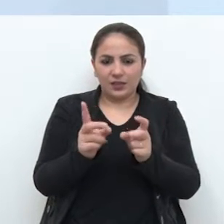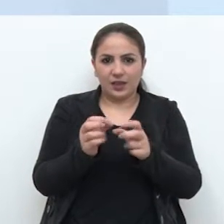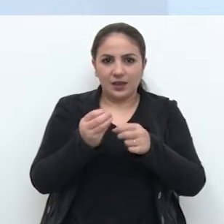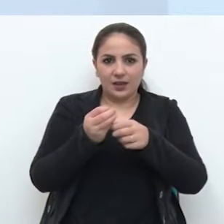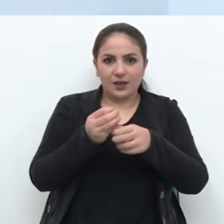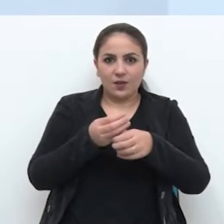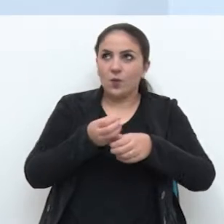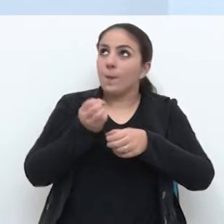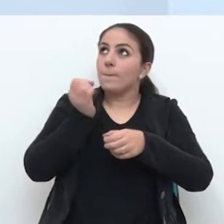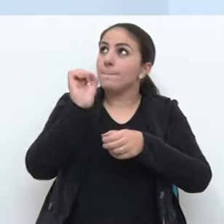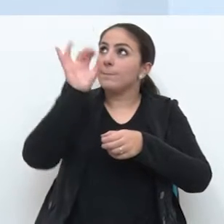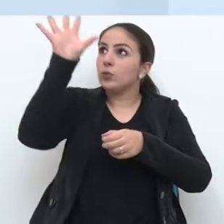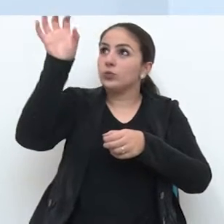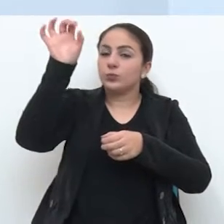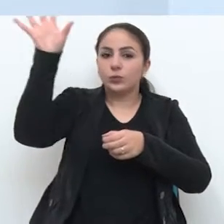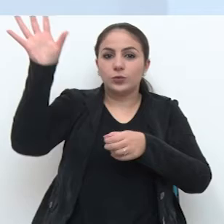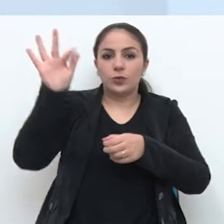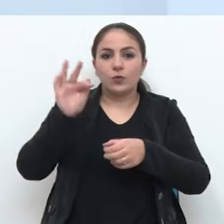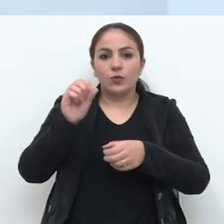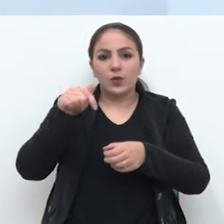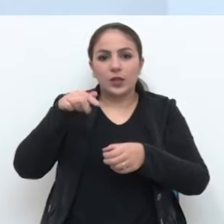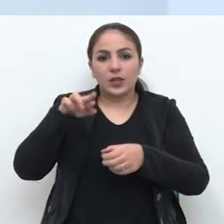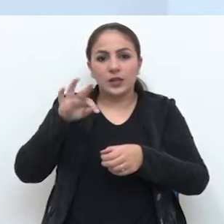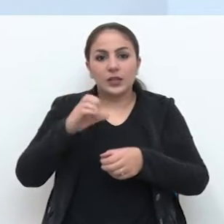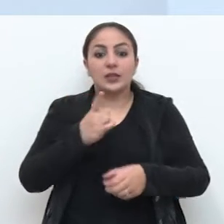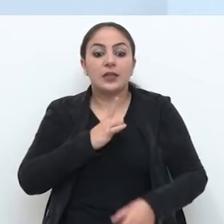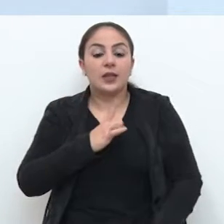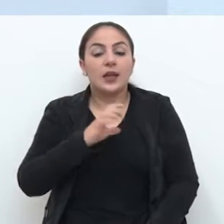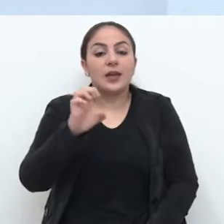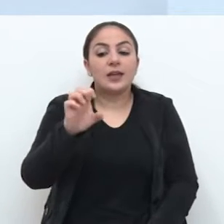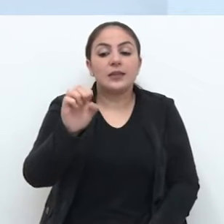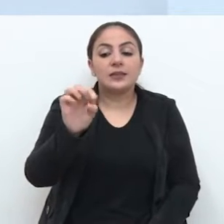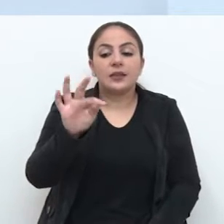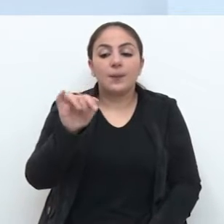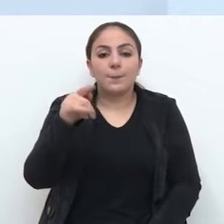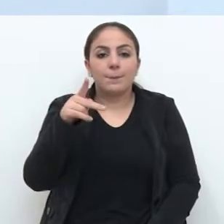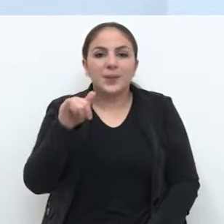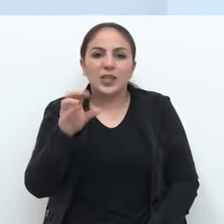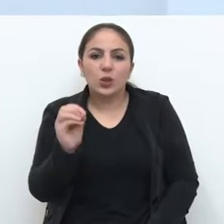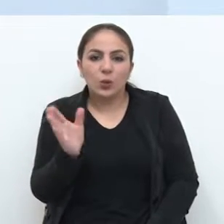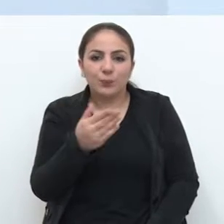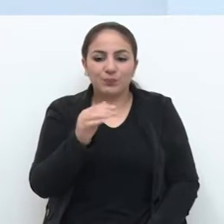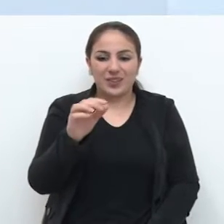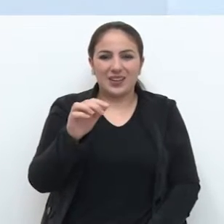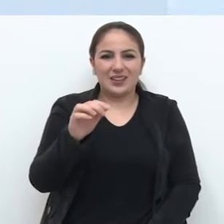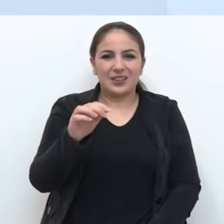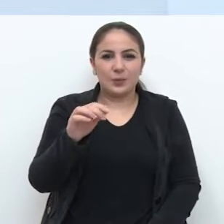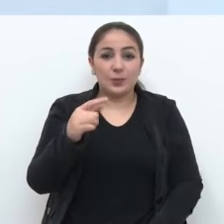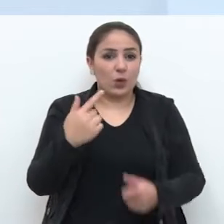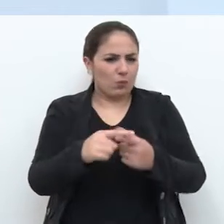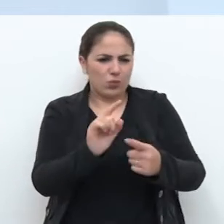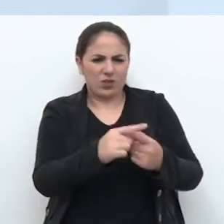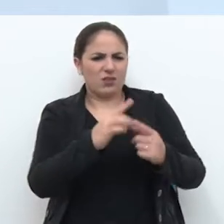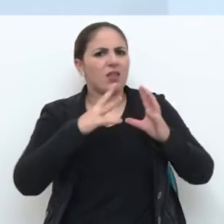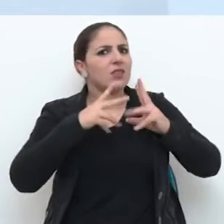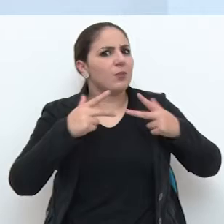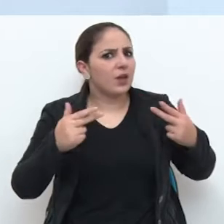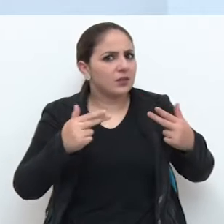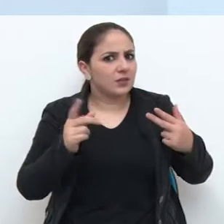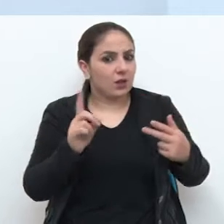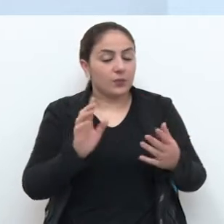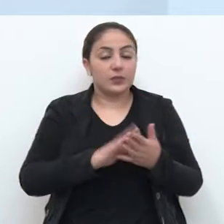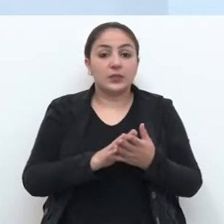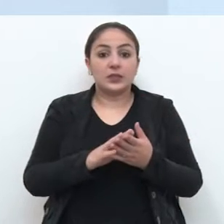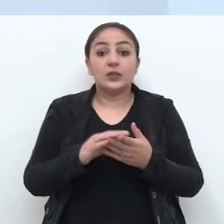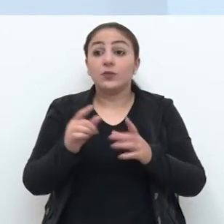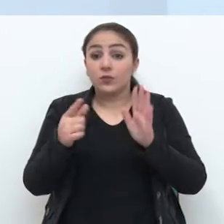estampido. Com maior concentração de pólvora. Não é só pelos animais. E vocês vão ver nas imagens. E